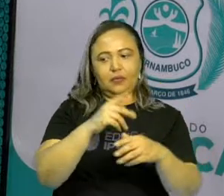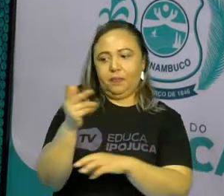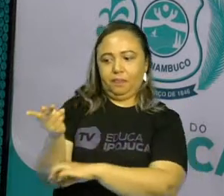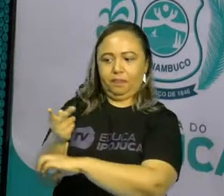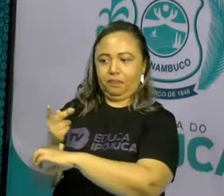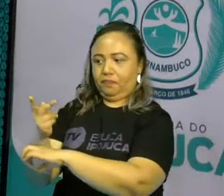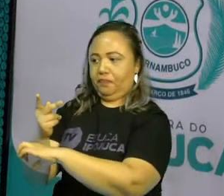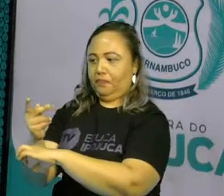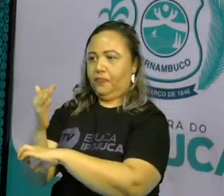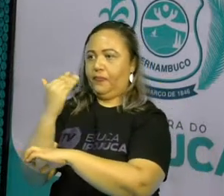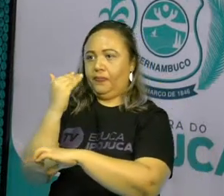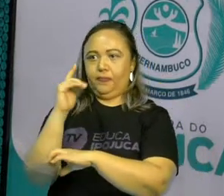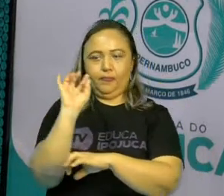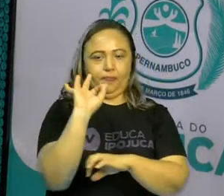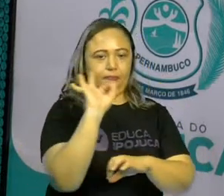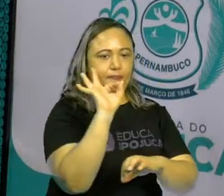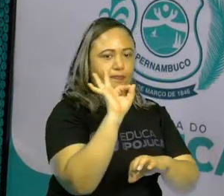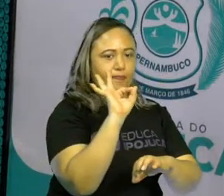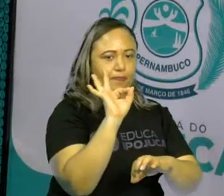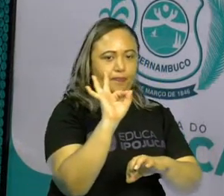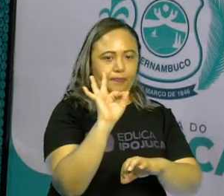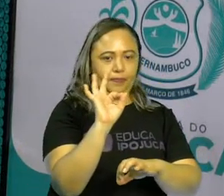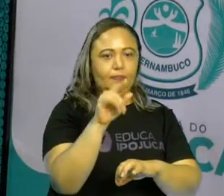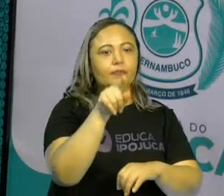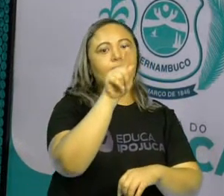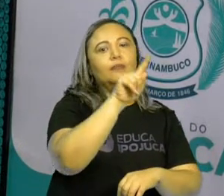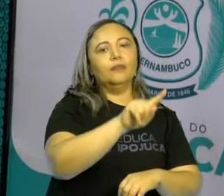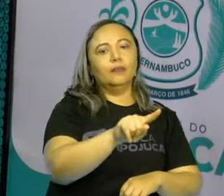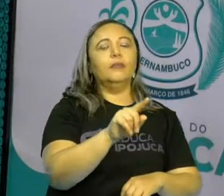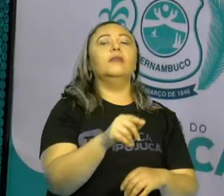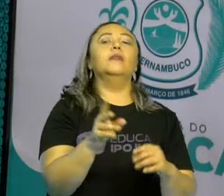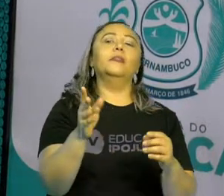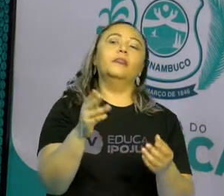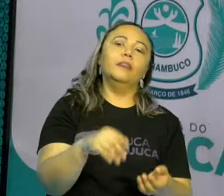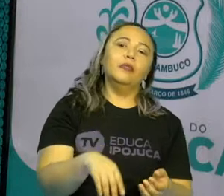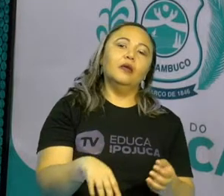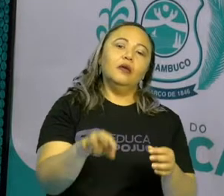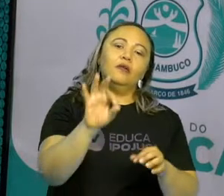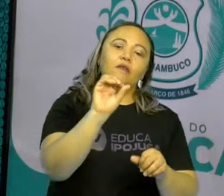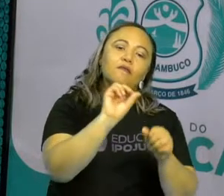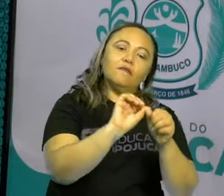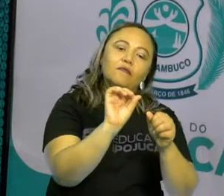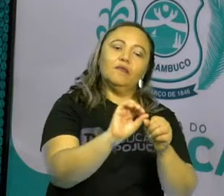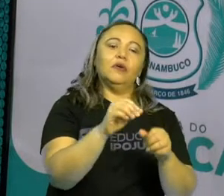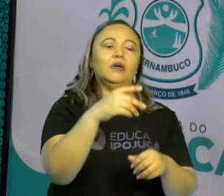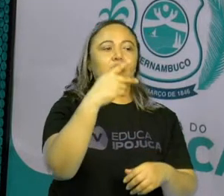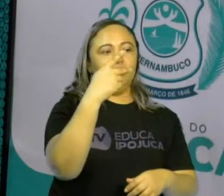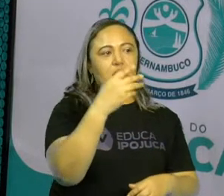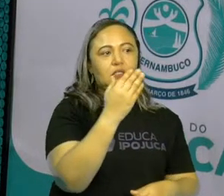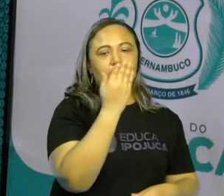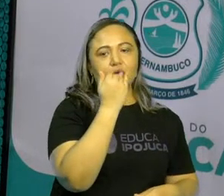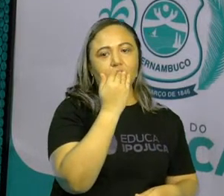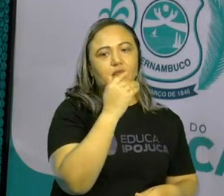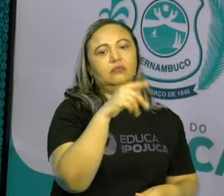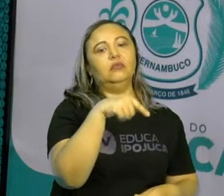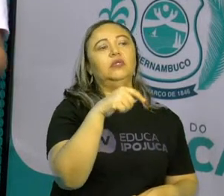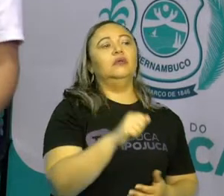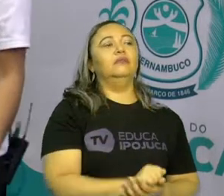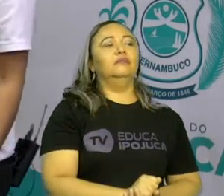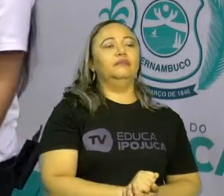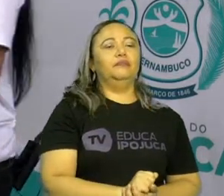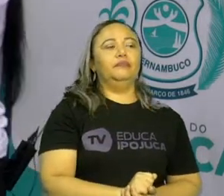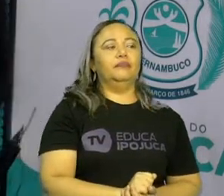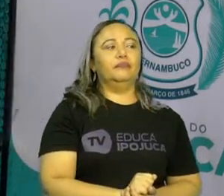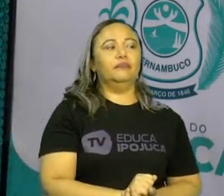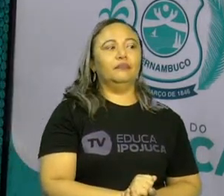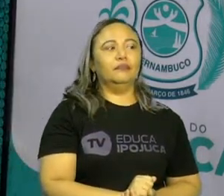são esses seres, que tem esse nome aqui que vocês vão aprender, que produzem o seu próprio alimento.